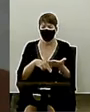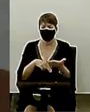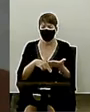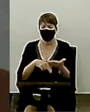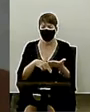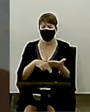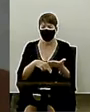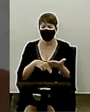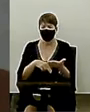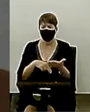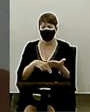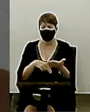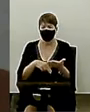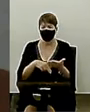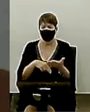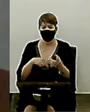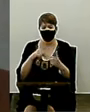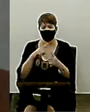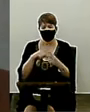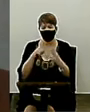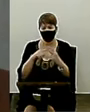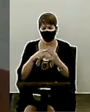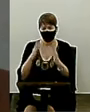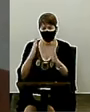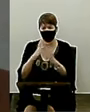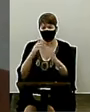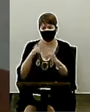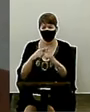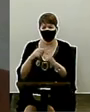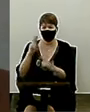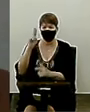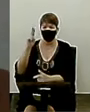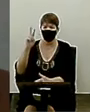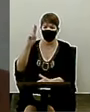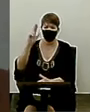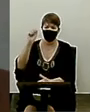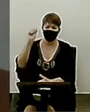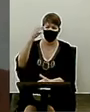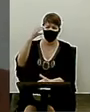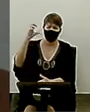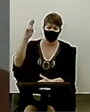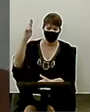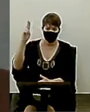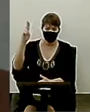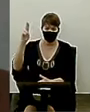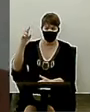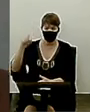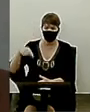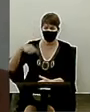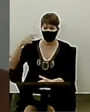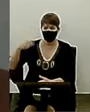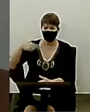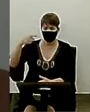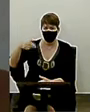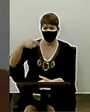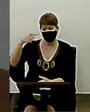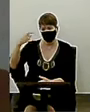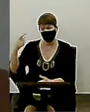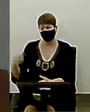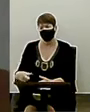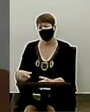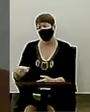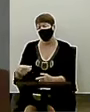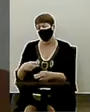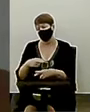igreja de Uruaçu, a primeira e a segunda. Fundou Rubiataba, fundou Valdelândia, fundou Crixás, fundou Porangatu, fundou Nova Glória,